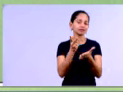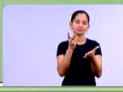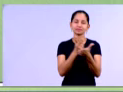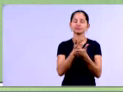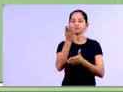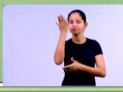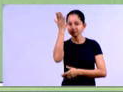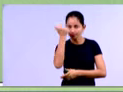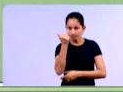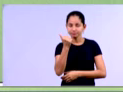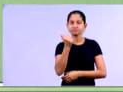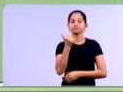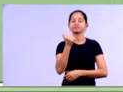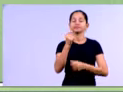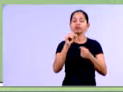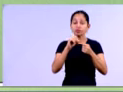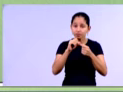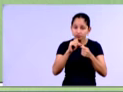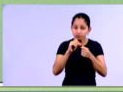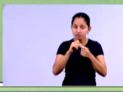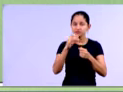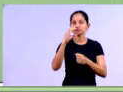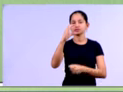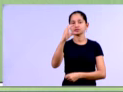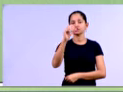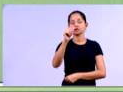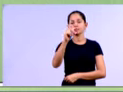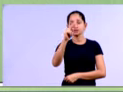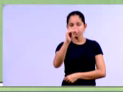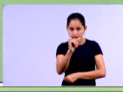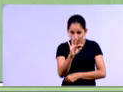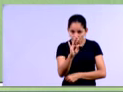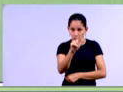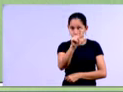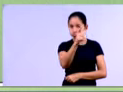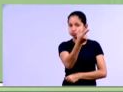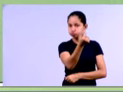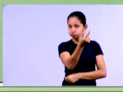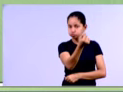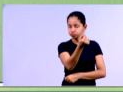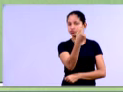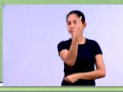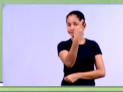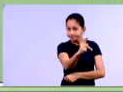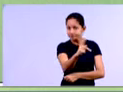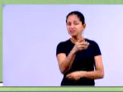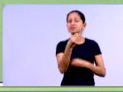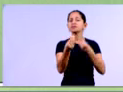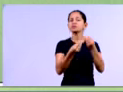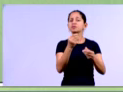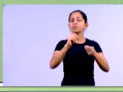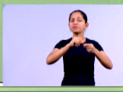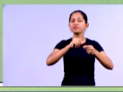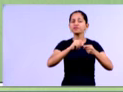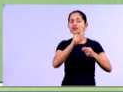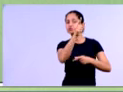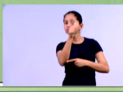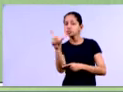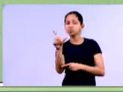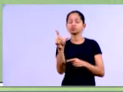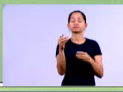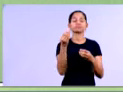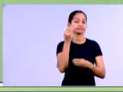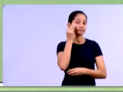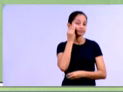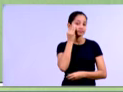a estrutura de capital, ela estuda as fontes de recursos e como elas vão ser aplicadas no ativo não circulante,